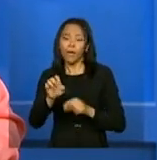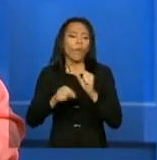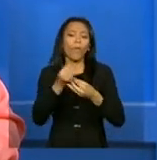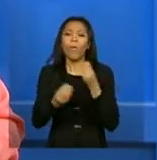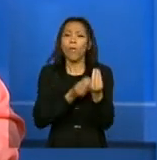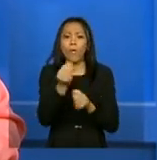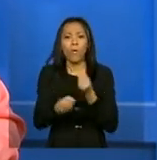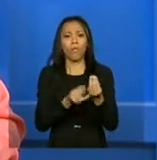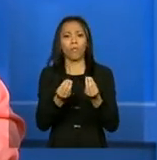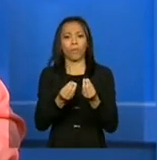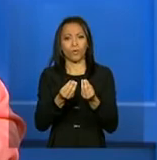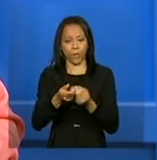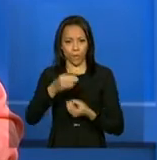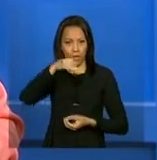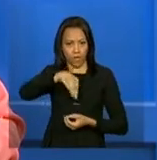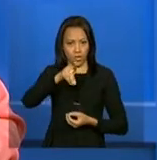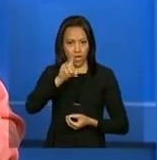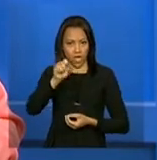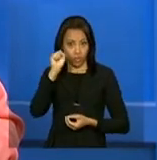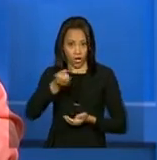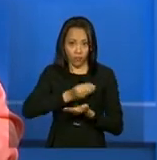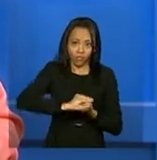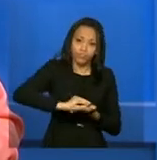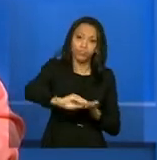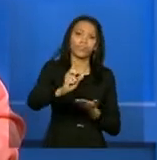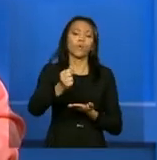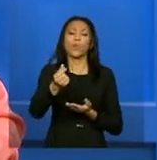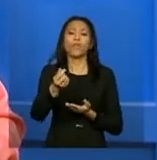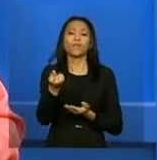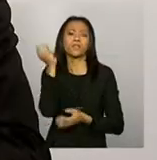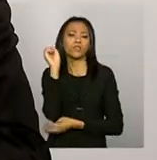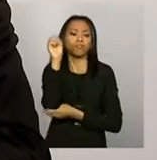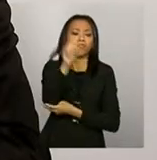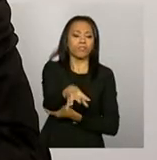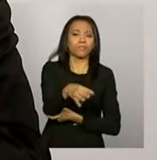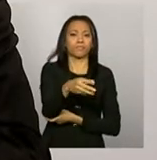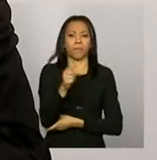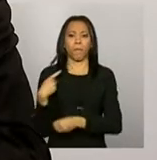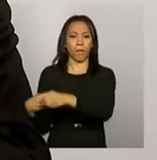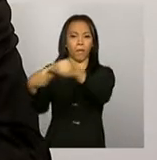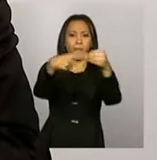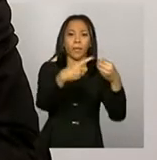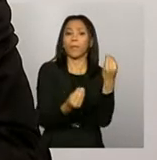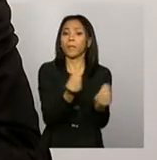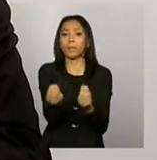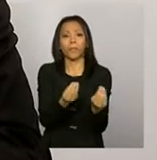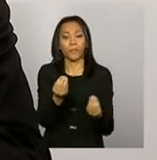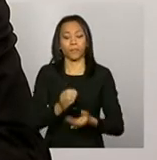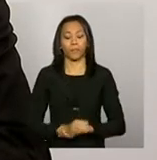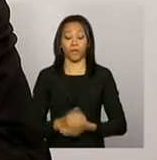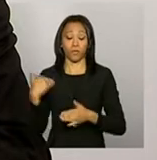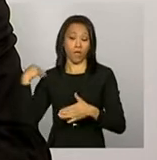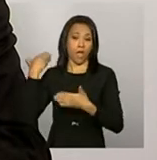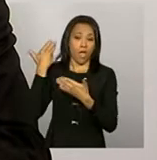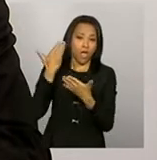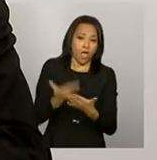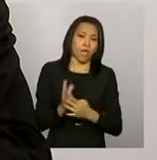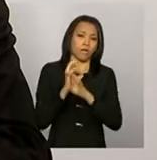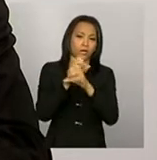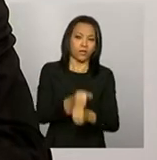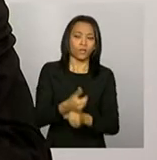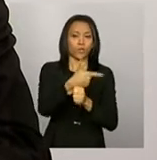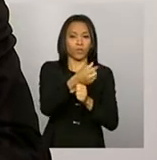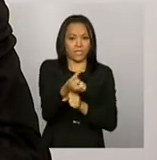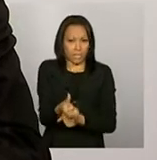o MDS já repassou e como é que esse dinheiro é transferido? Então, desde 2006, quando começaram as